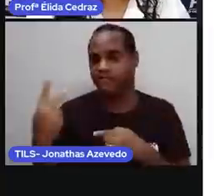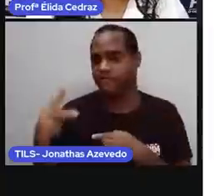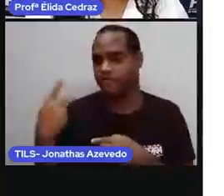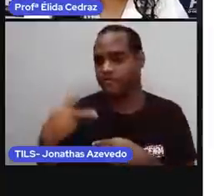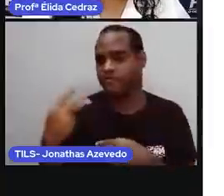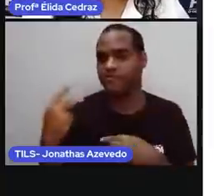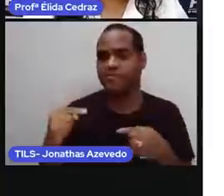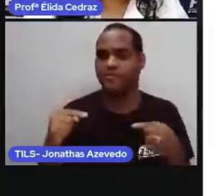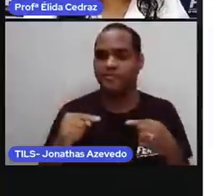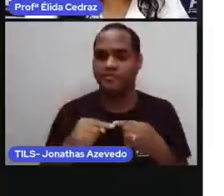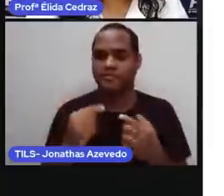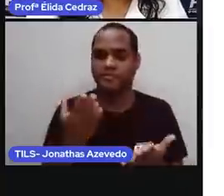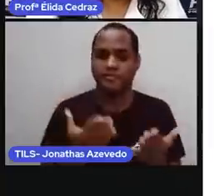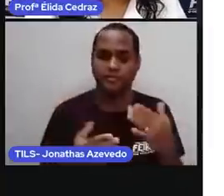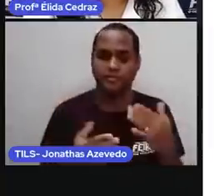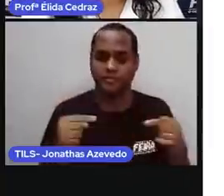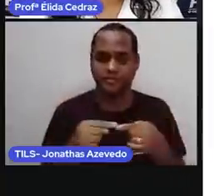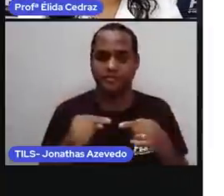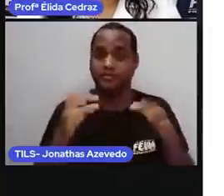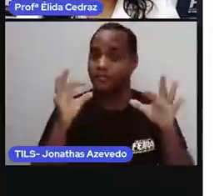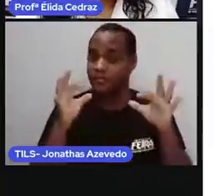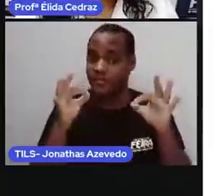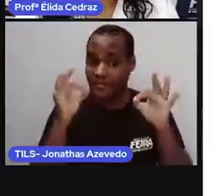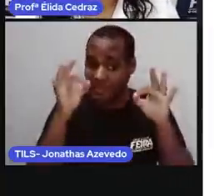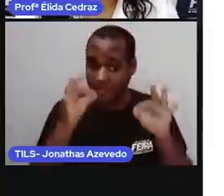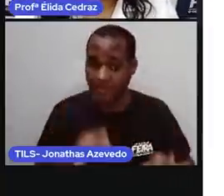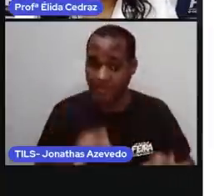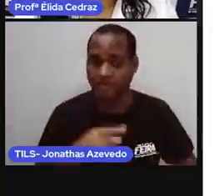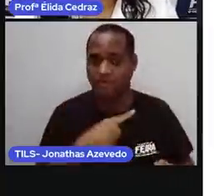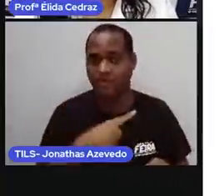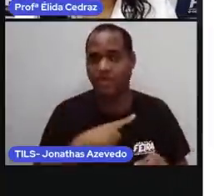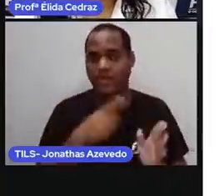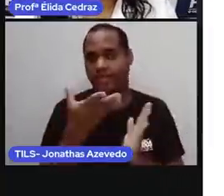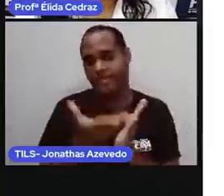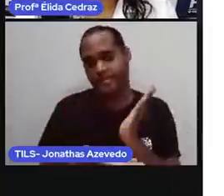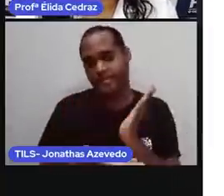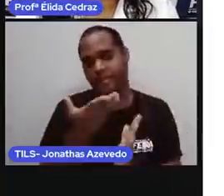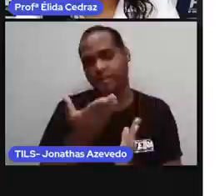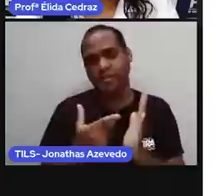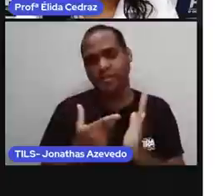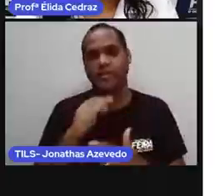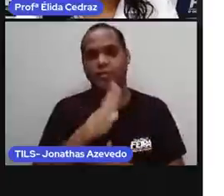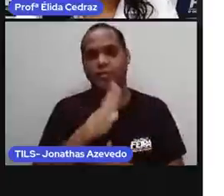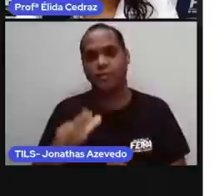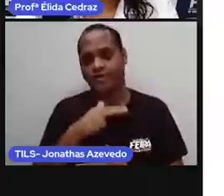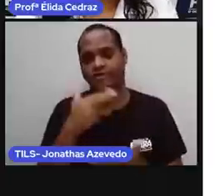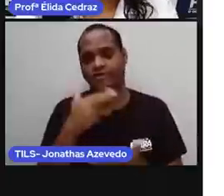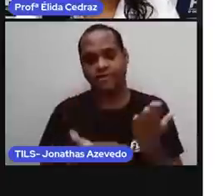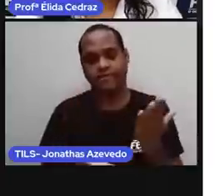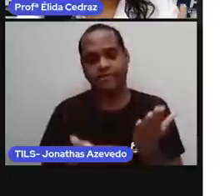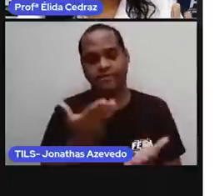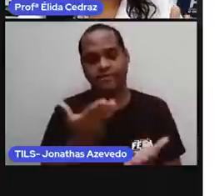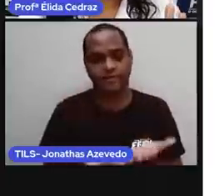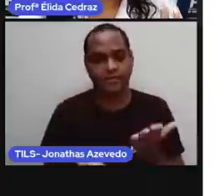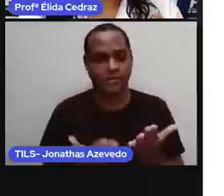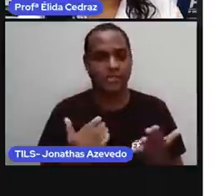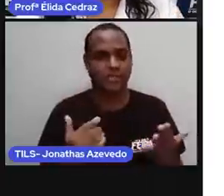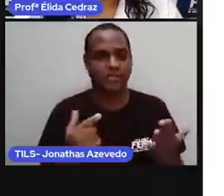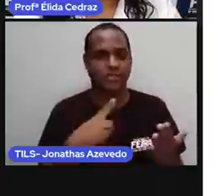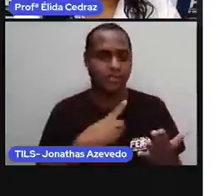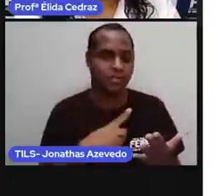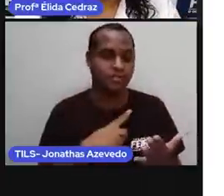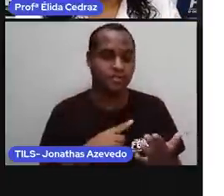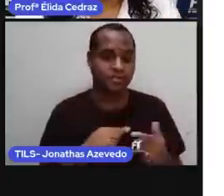exato desses animais, usa a balança. Que vocês lembram como é. E a Pro